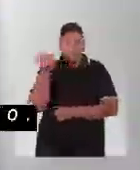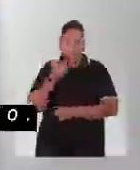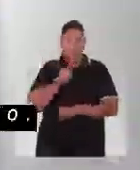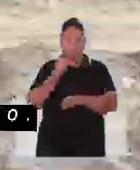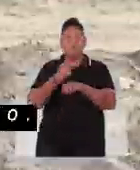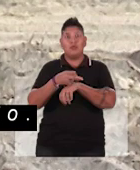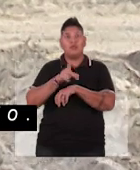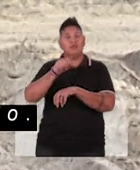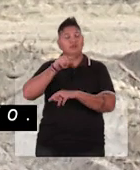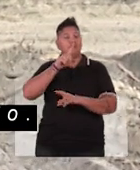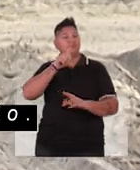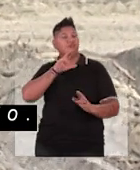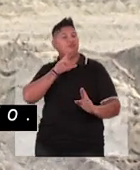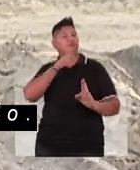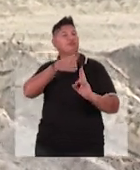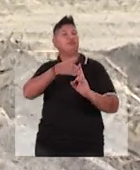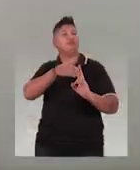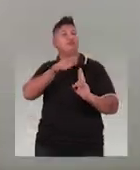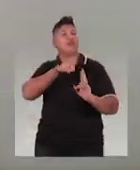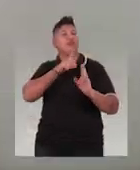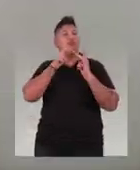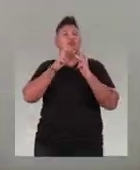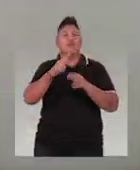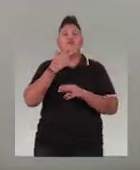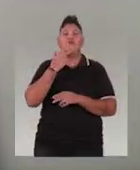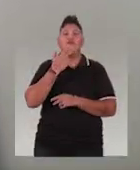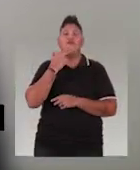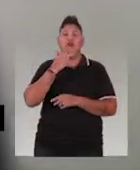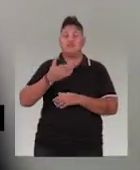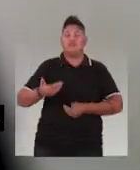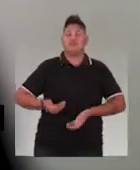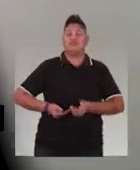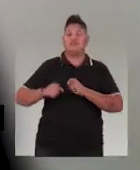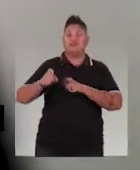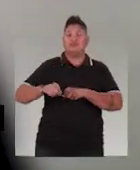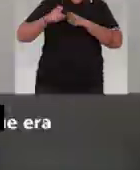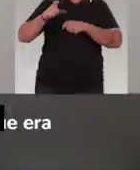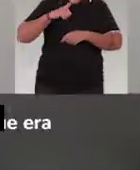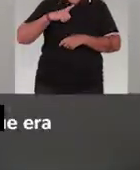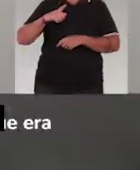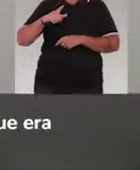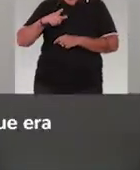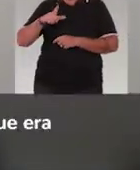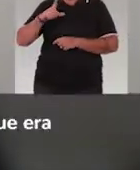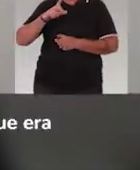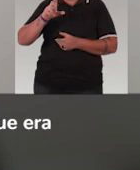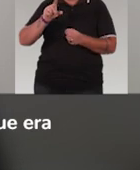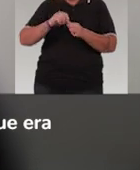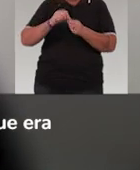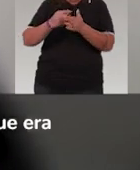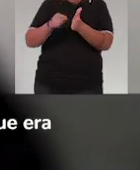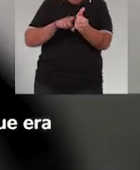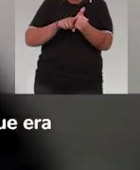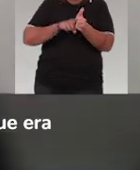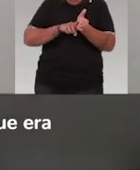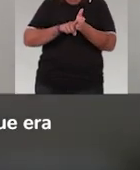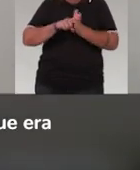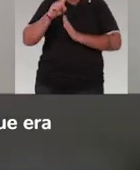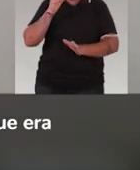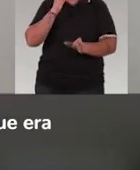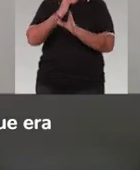agrotóxico é o vilão. Como conta este trabalhador rural intoxicado. Eu passei a fazer um exame e